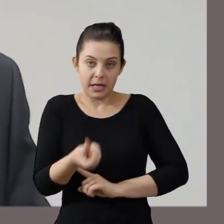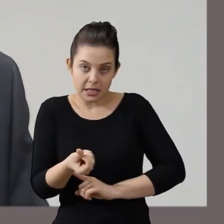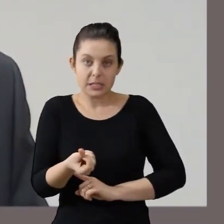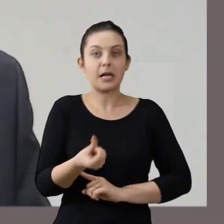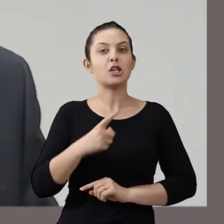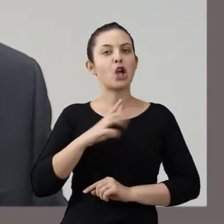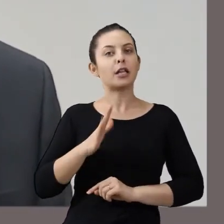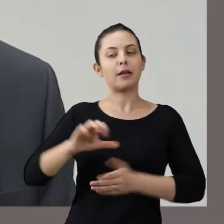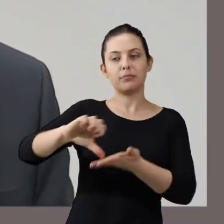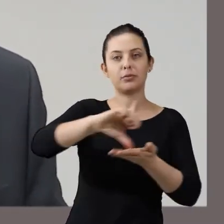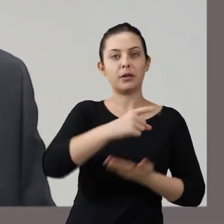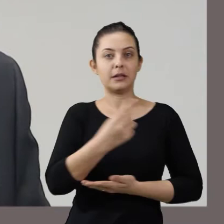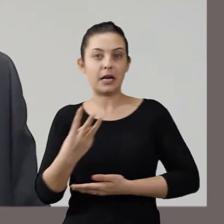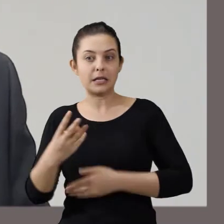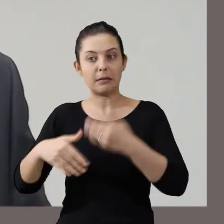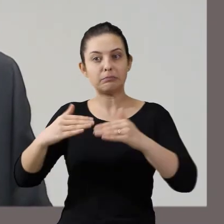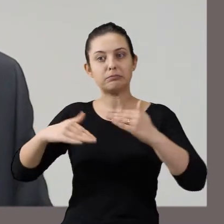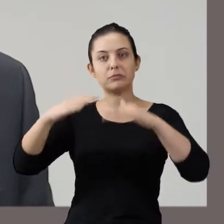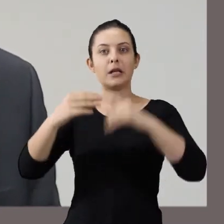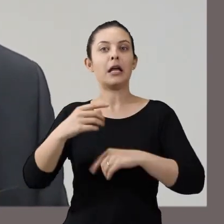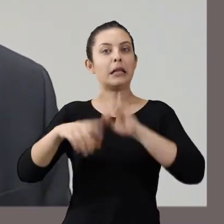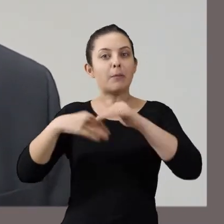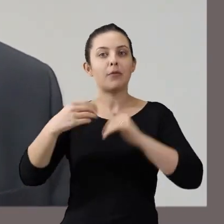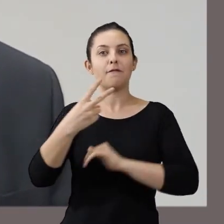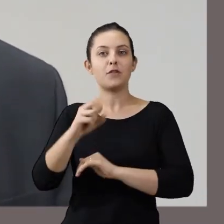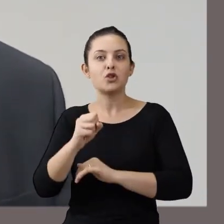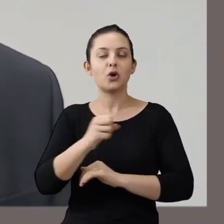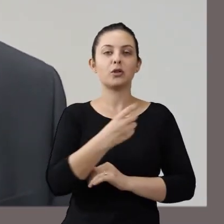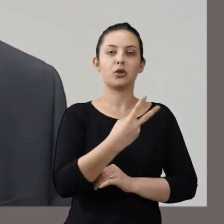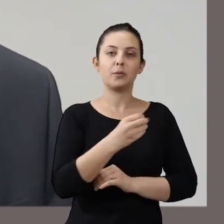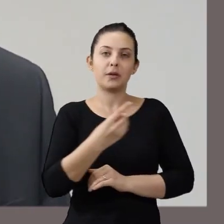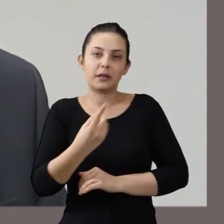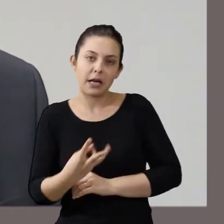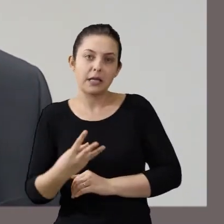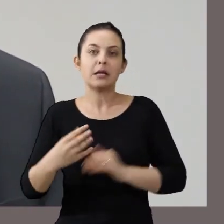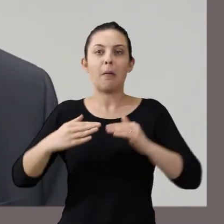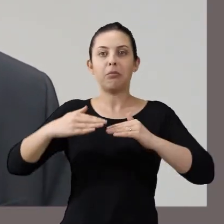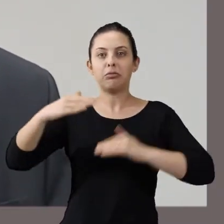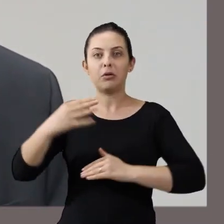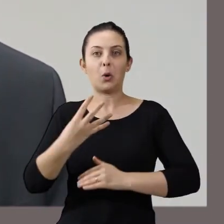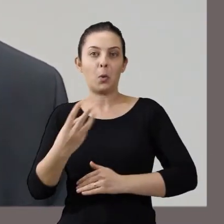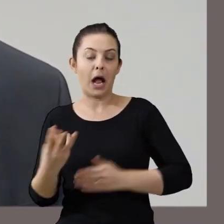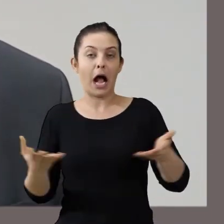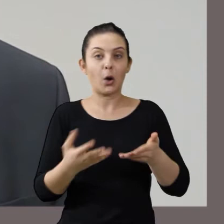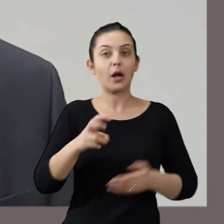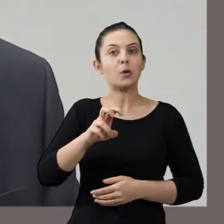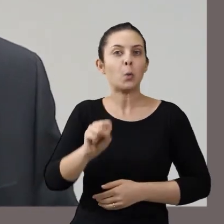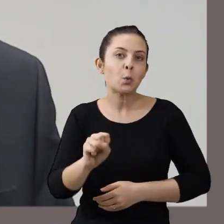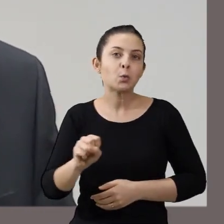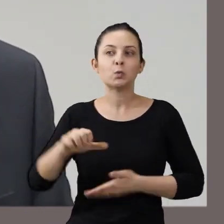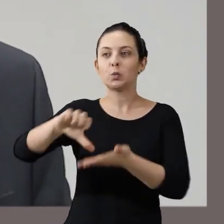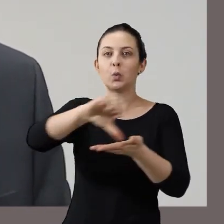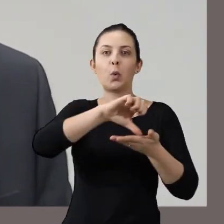13 unidades, em 2012, saltamos para 28, em 2013, saltamos para 43, e atualmente temos 58 unidades. Em